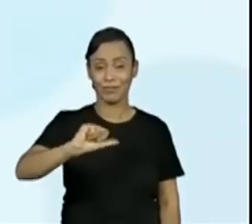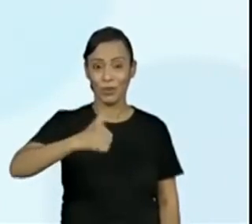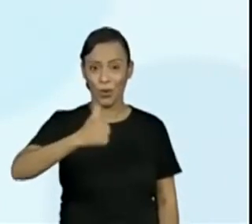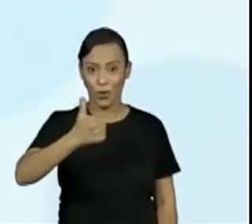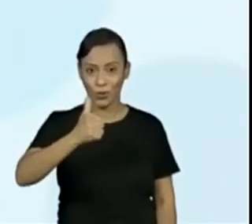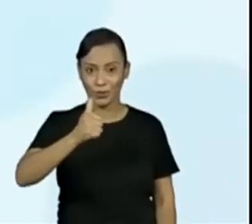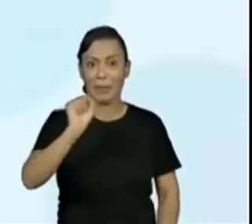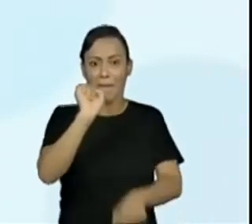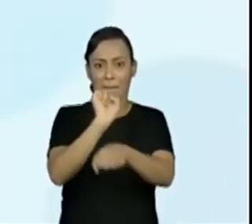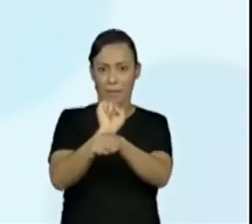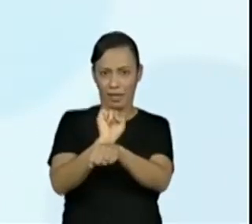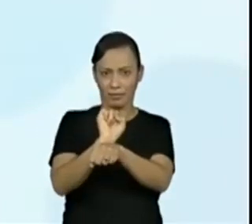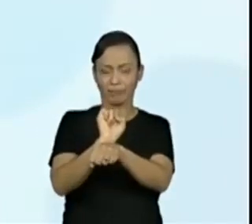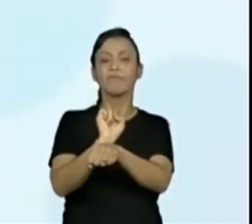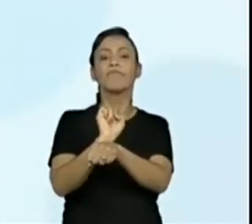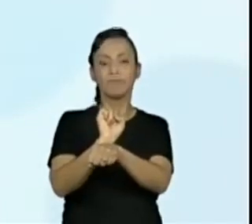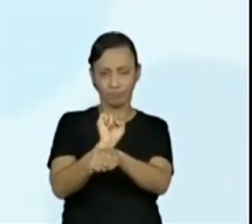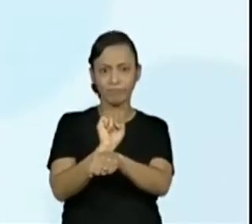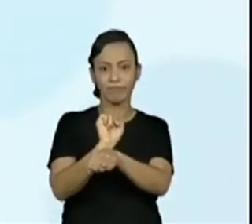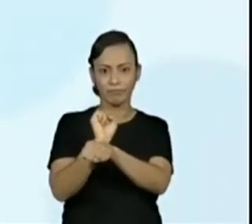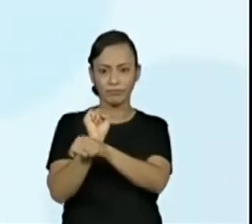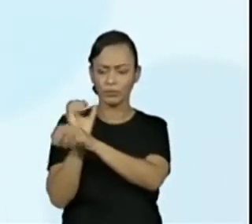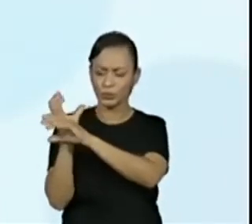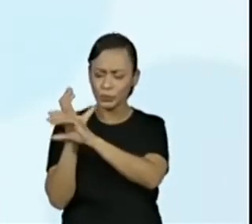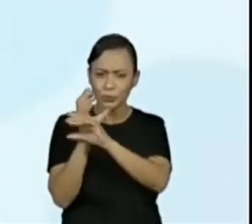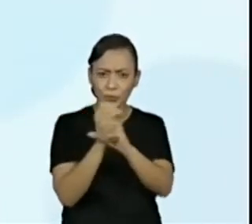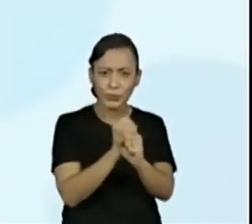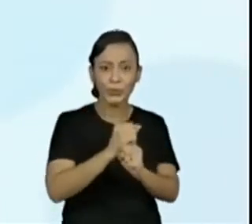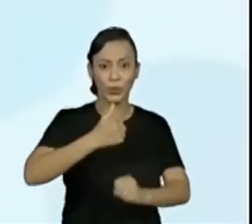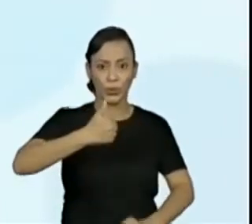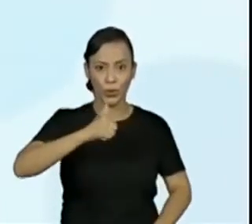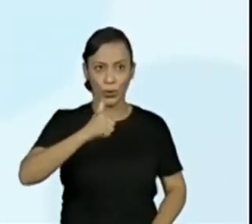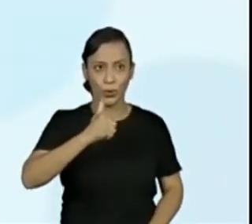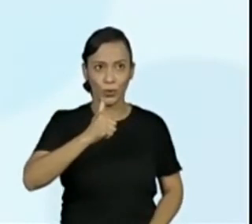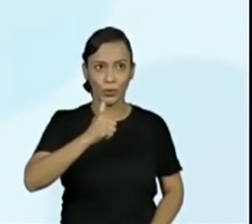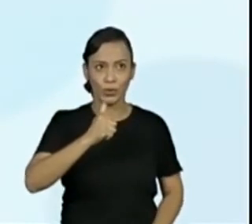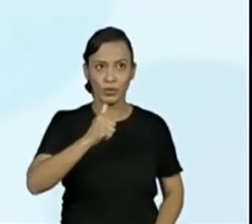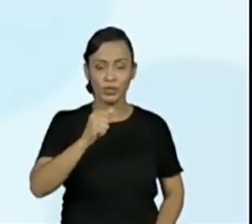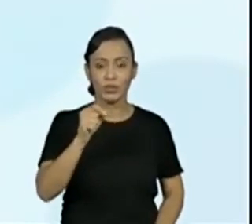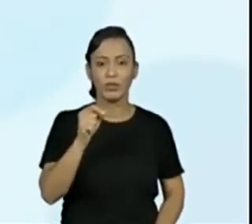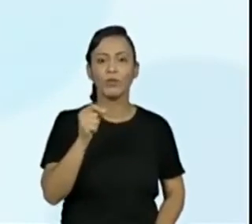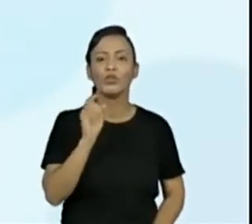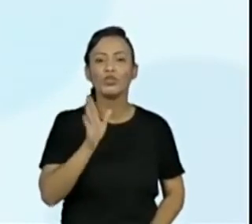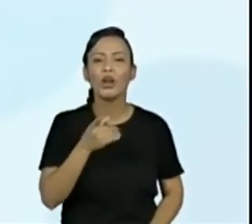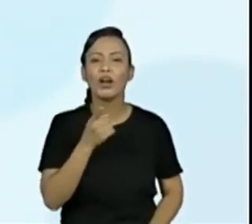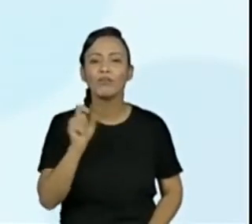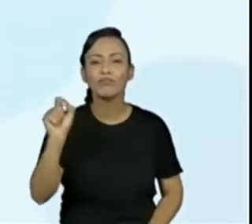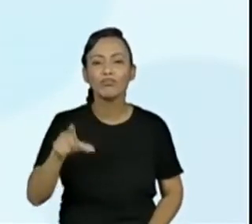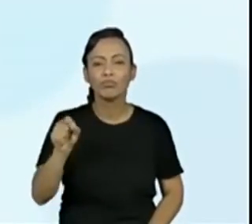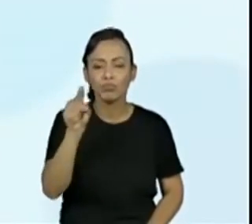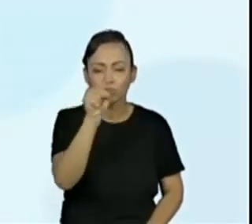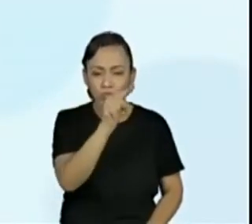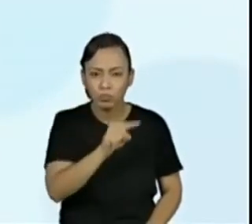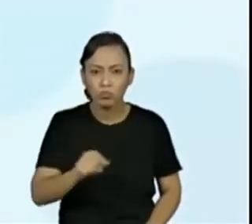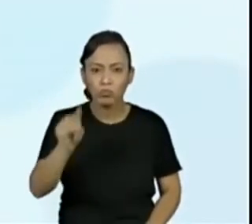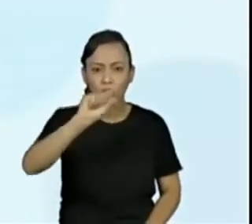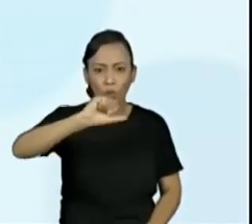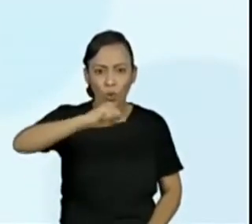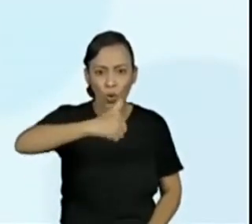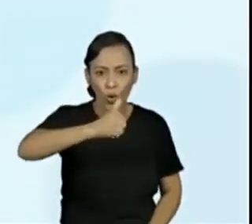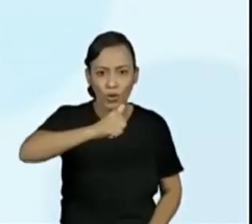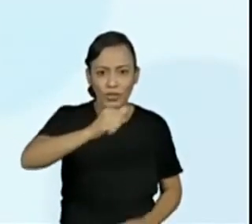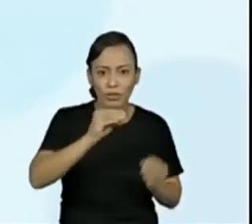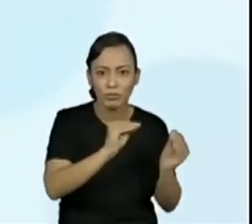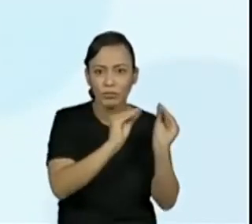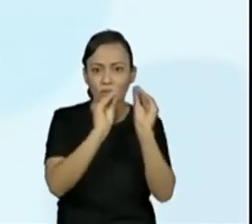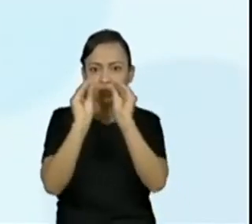onze. Isso. Cheguei no onze. Olha lá. Marco aqui do ladinho? Marca. Então, vou marcar. Você faria isso? Faria.